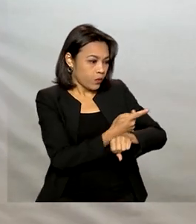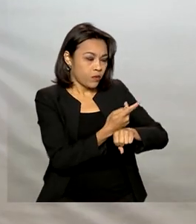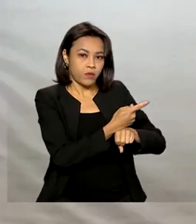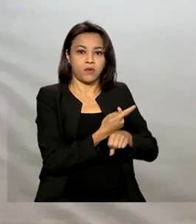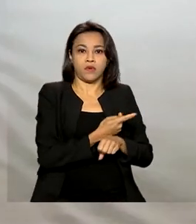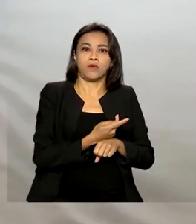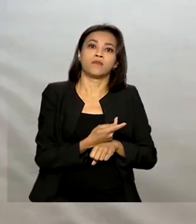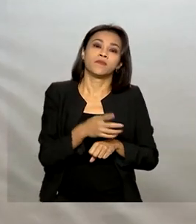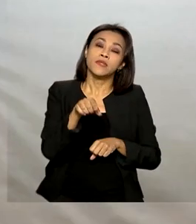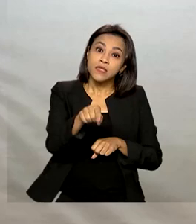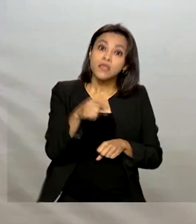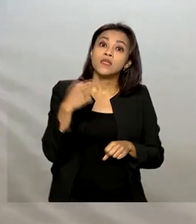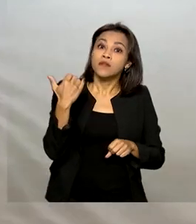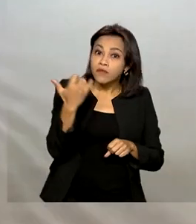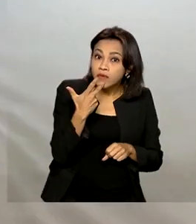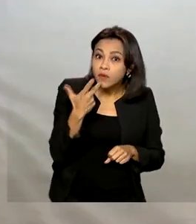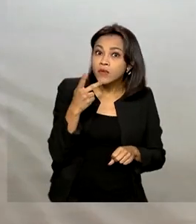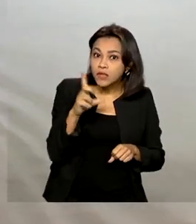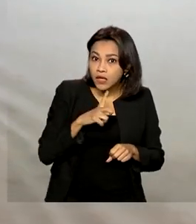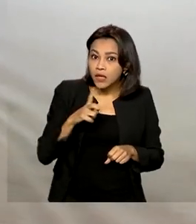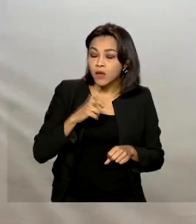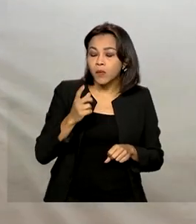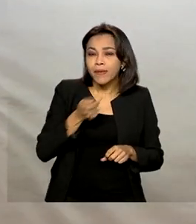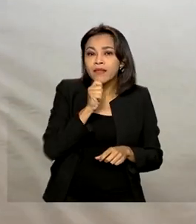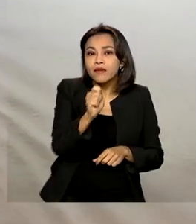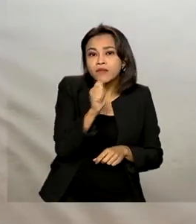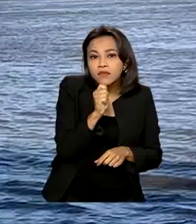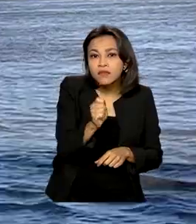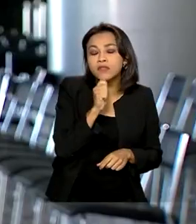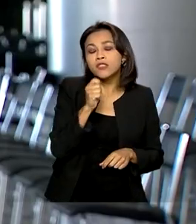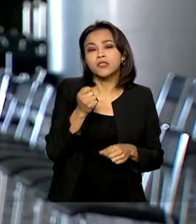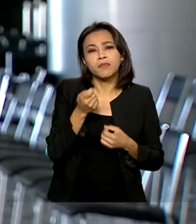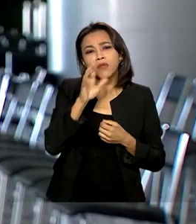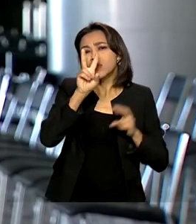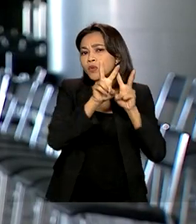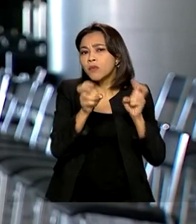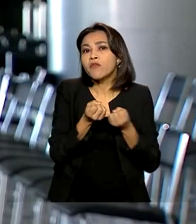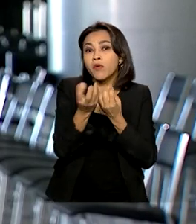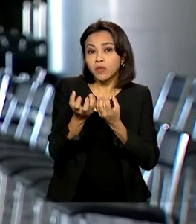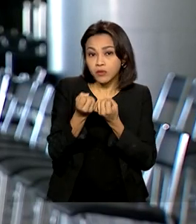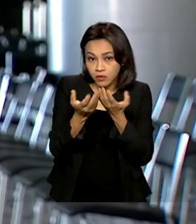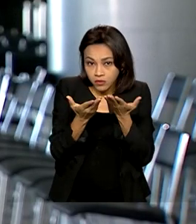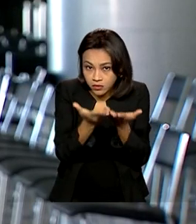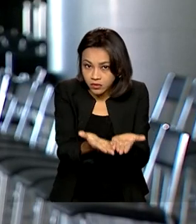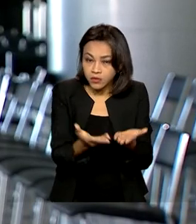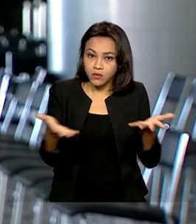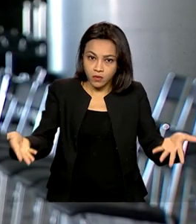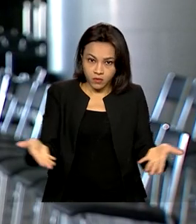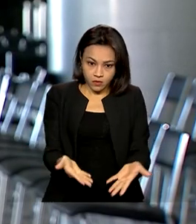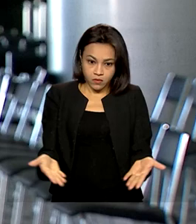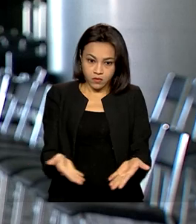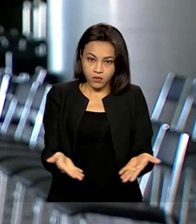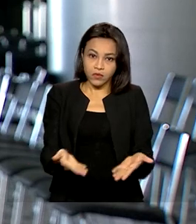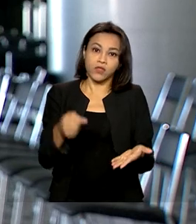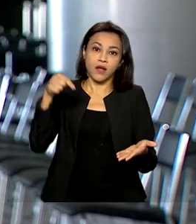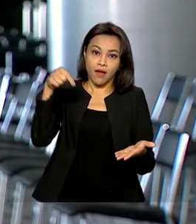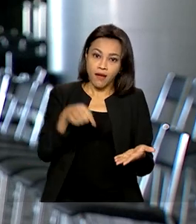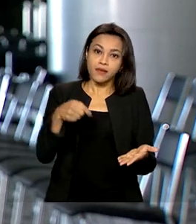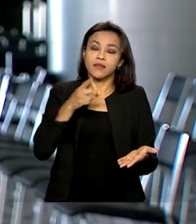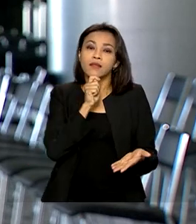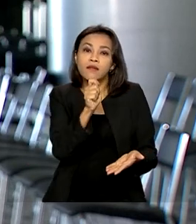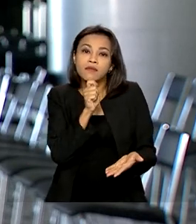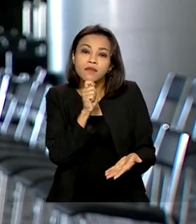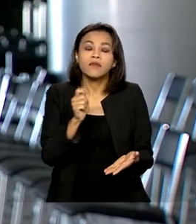envolvidos na operação deram uma primeira entrevista coletiva para dar informações sobre o caso. E a partir de hoje, essas entrevistas